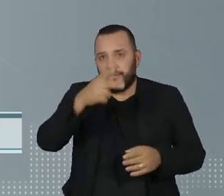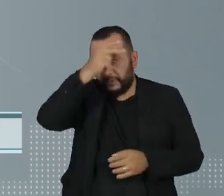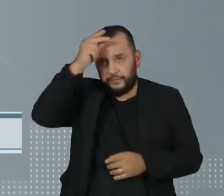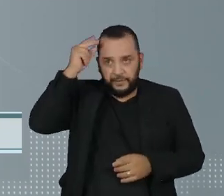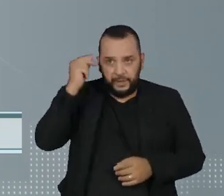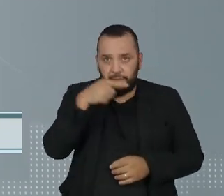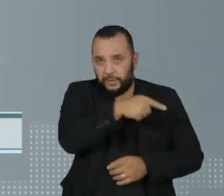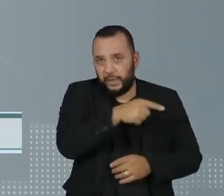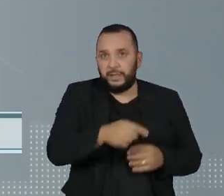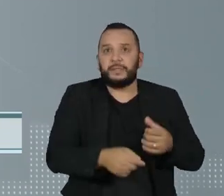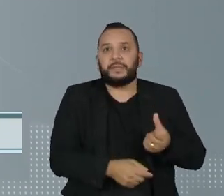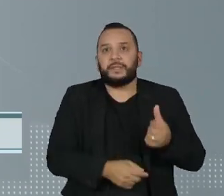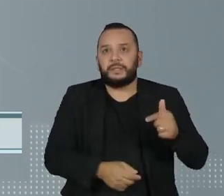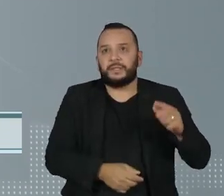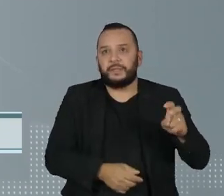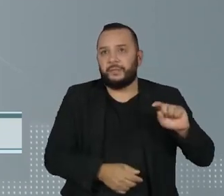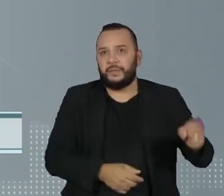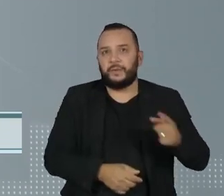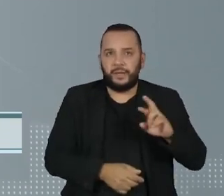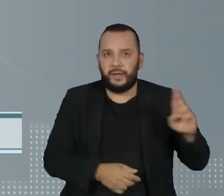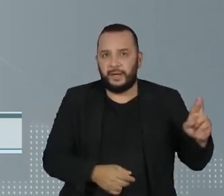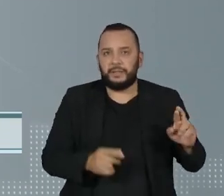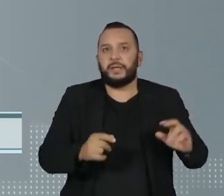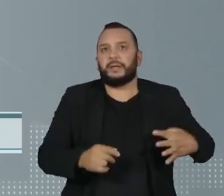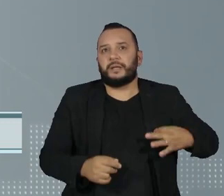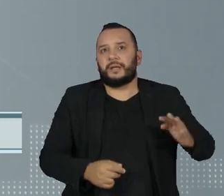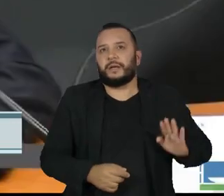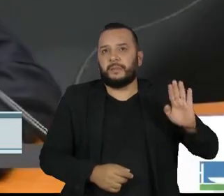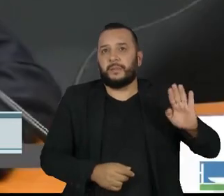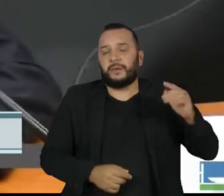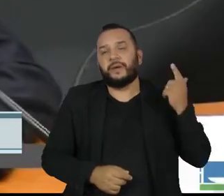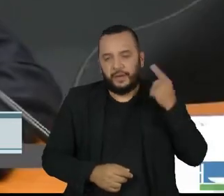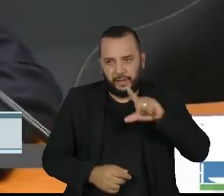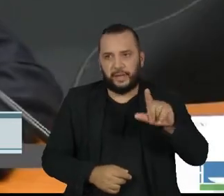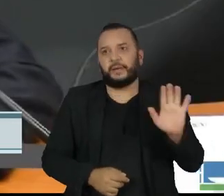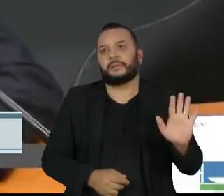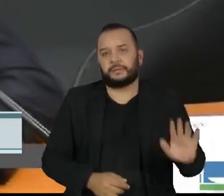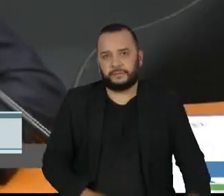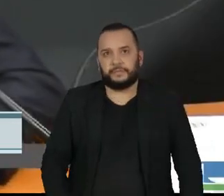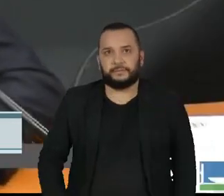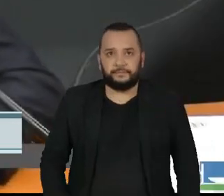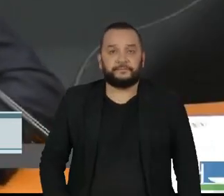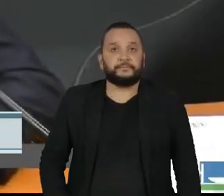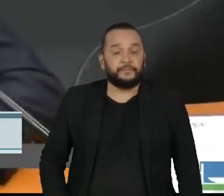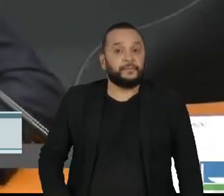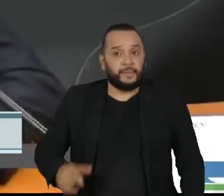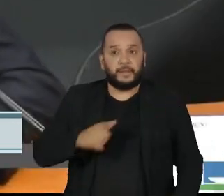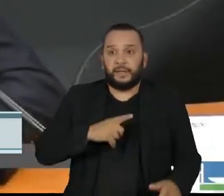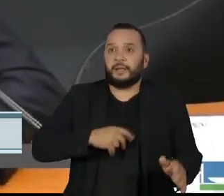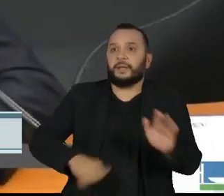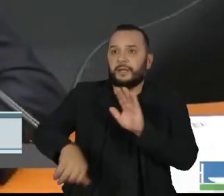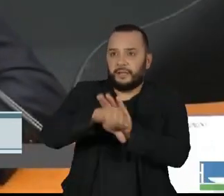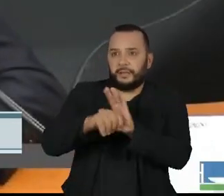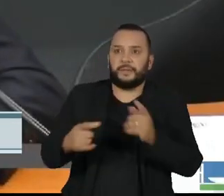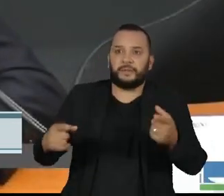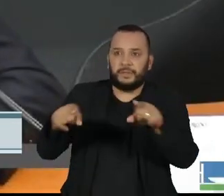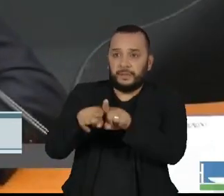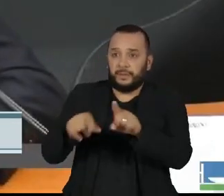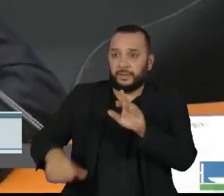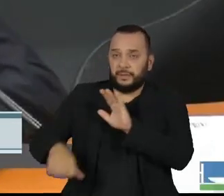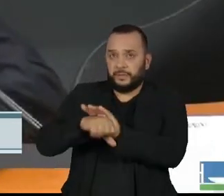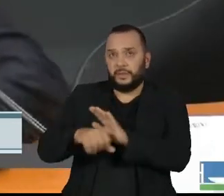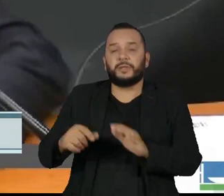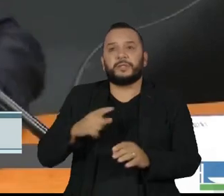675 mil reais na campanha. Elas vão ganhar mais para isso. A PGR citou os possíveis crimes de associação criminosa,